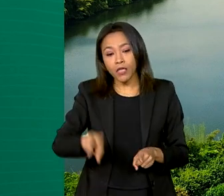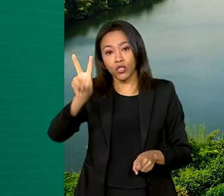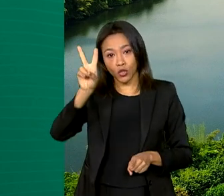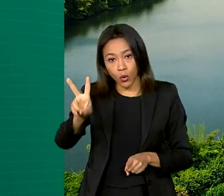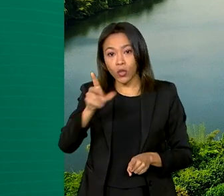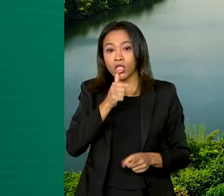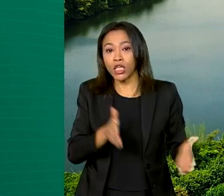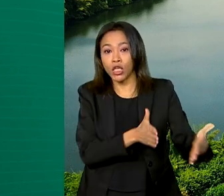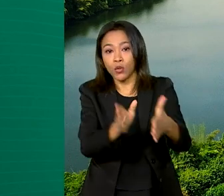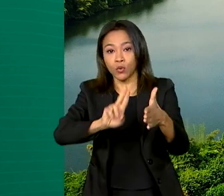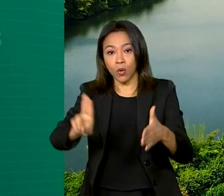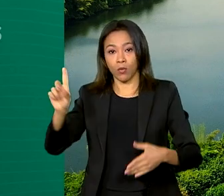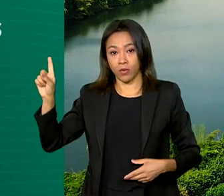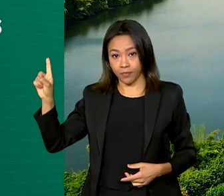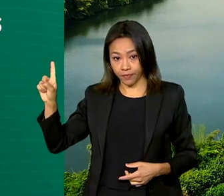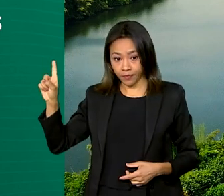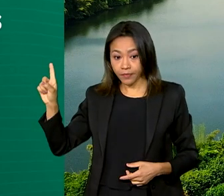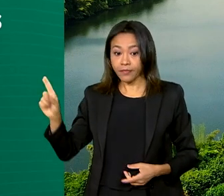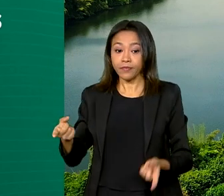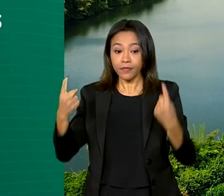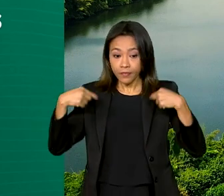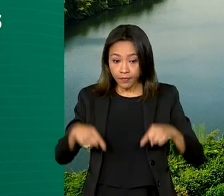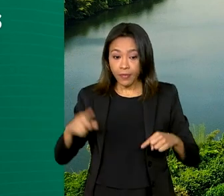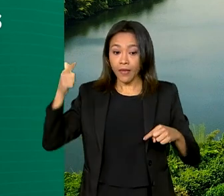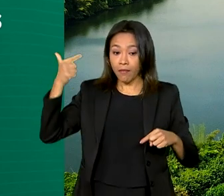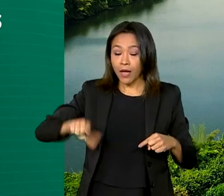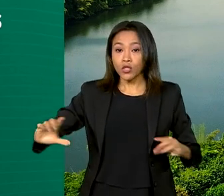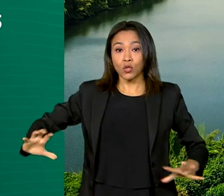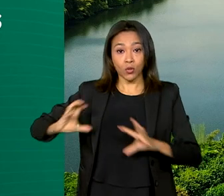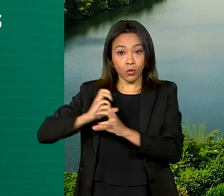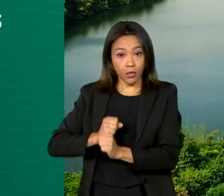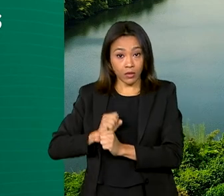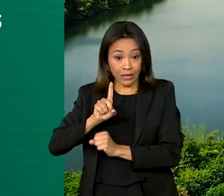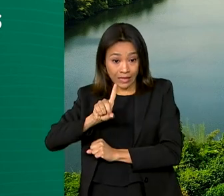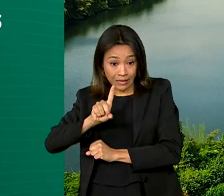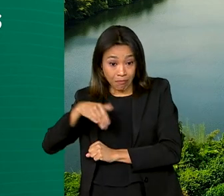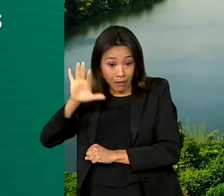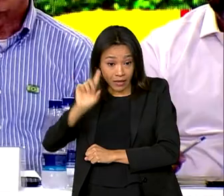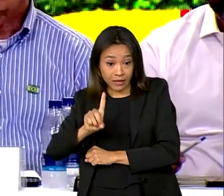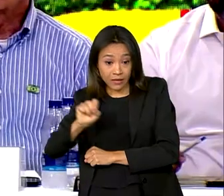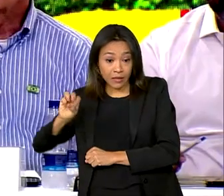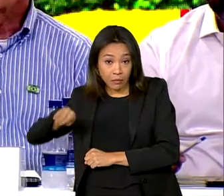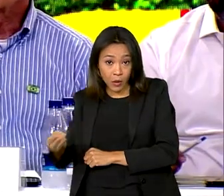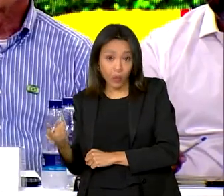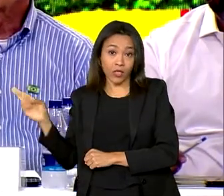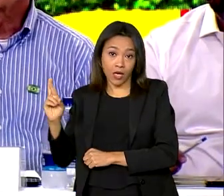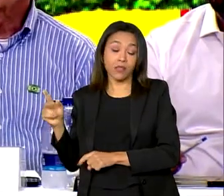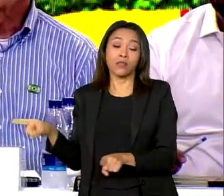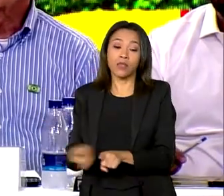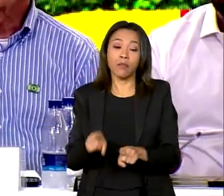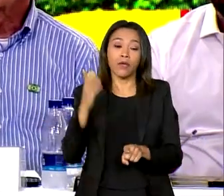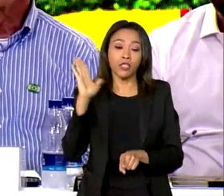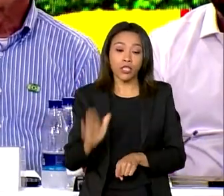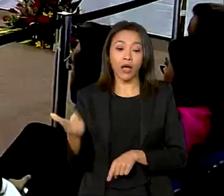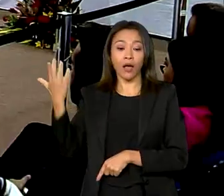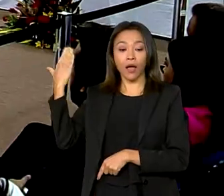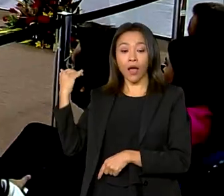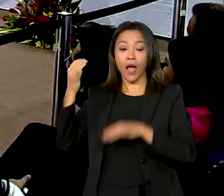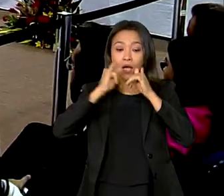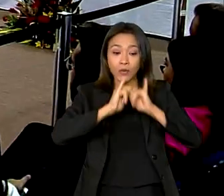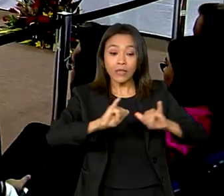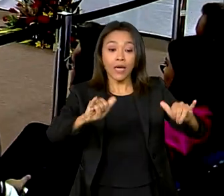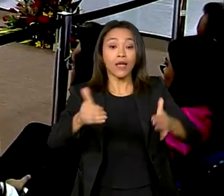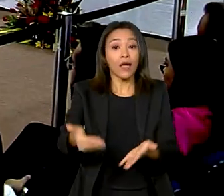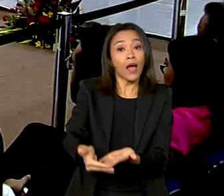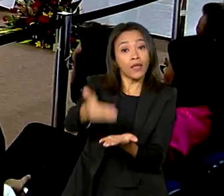Madeira e Tapajós. Investimentos que somam mais de 100 milhões de reais. Também foi anunciado a antecipação do